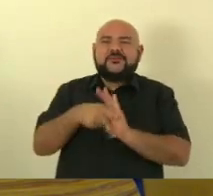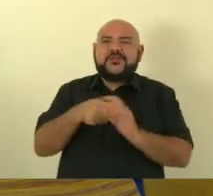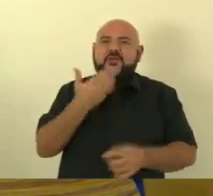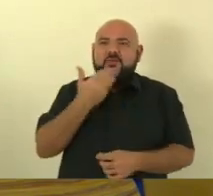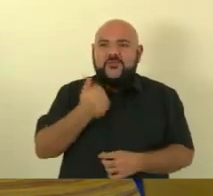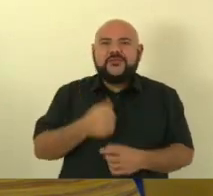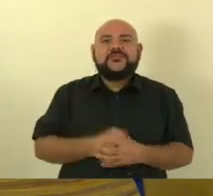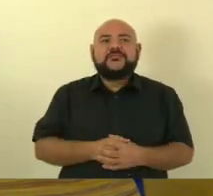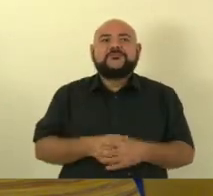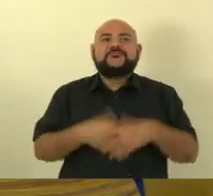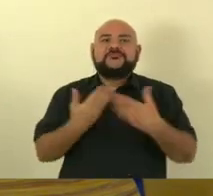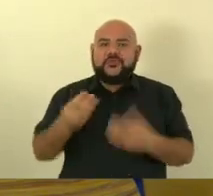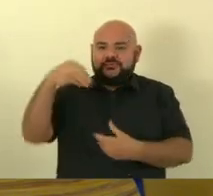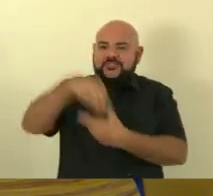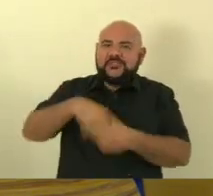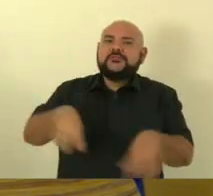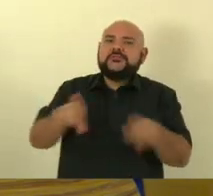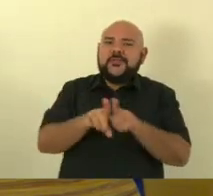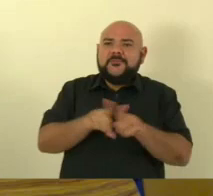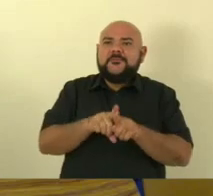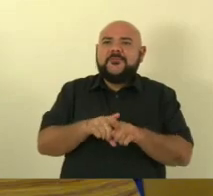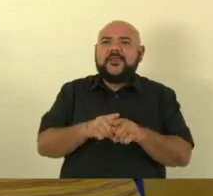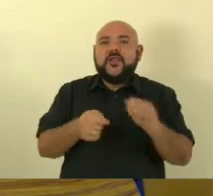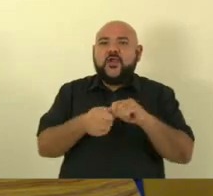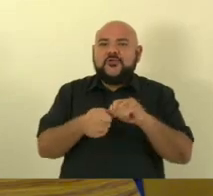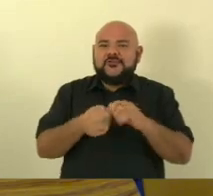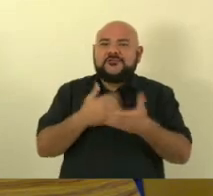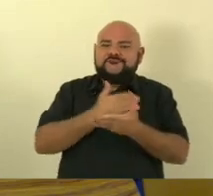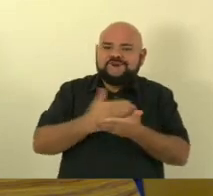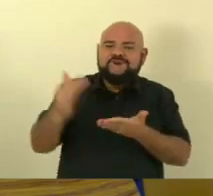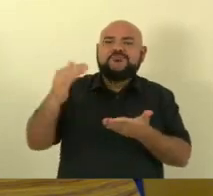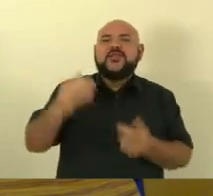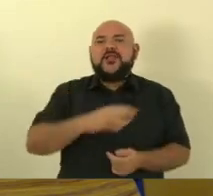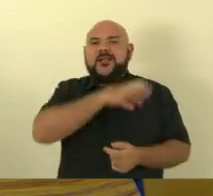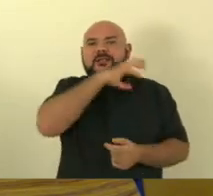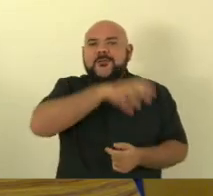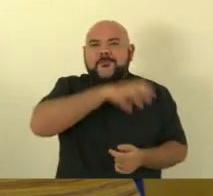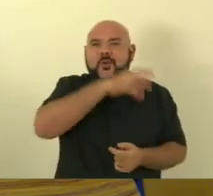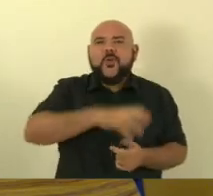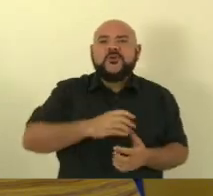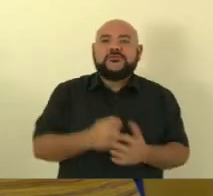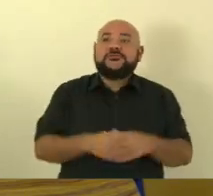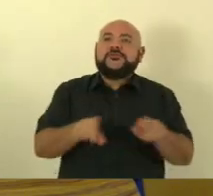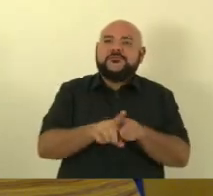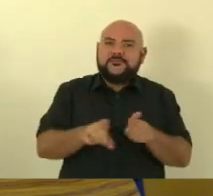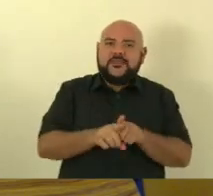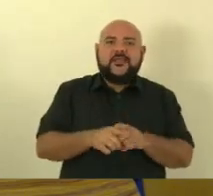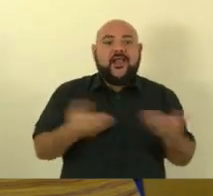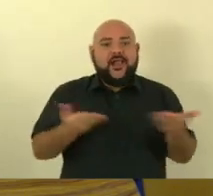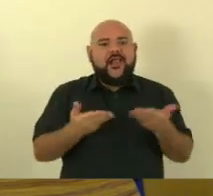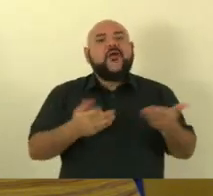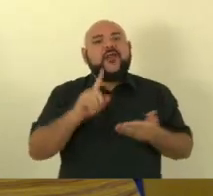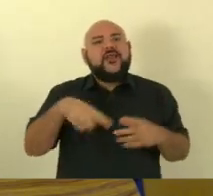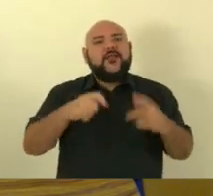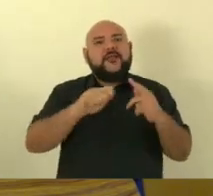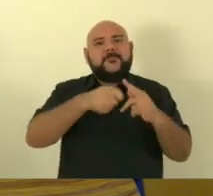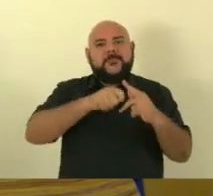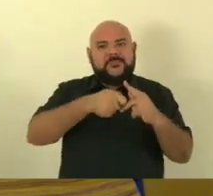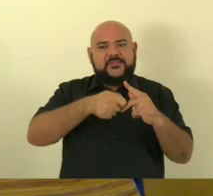as empresas aí que os mais pobres utilizavam pra comprar roupa já foi taxada agora a taxação do Pix a redução da nossa